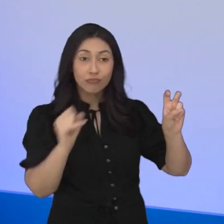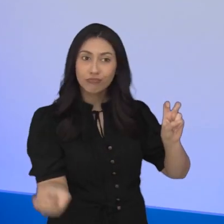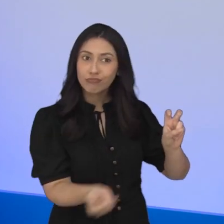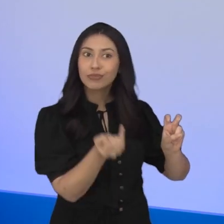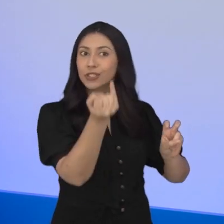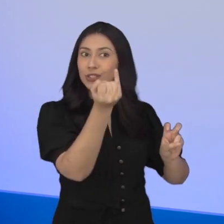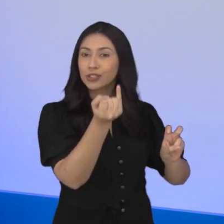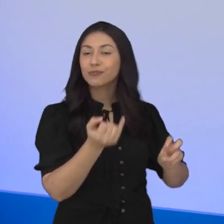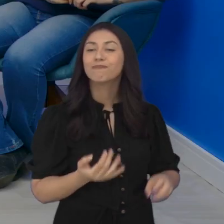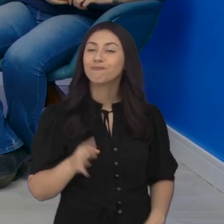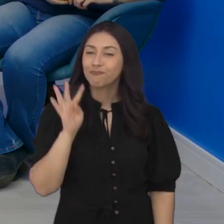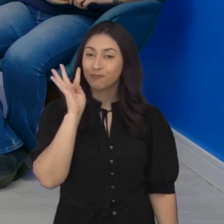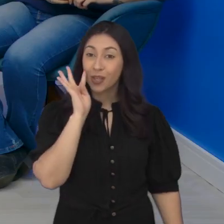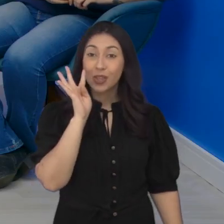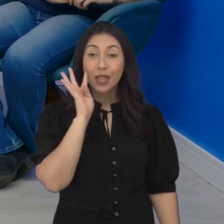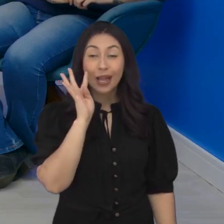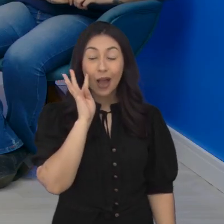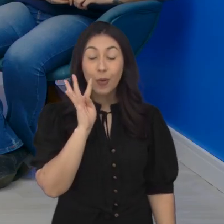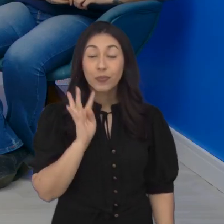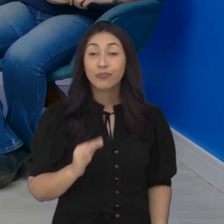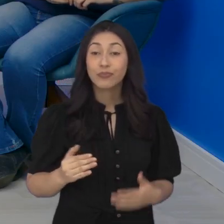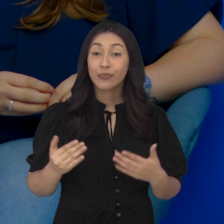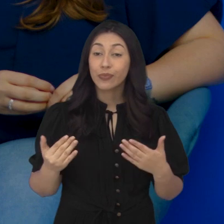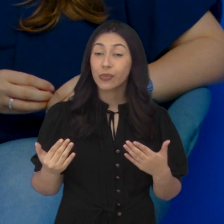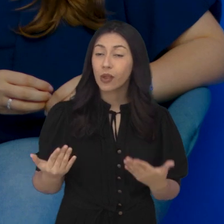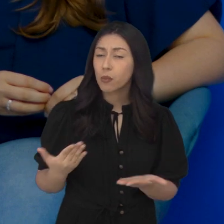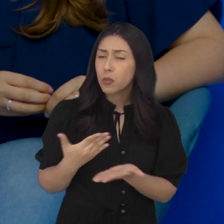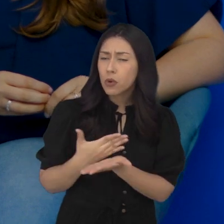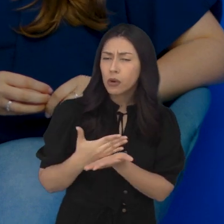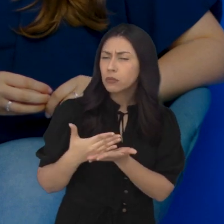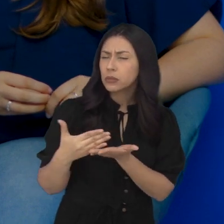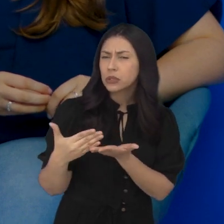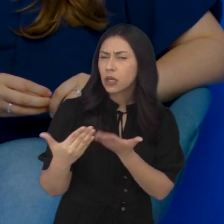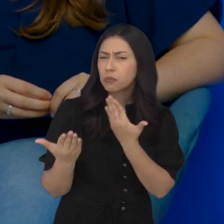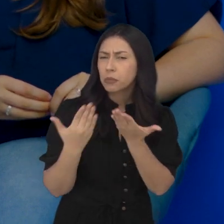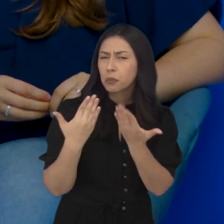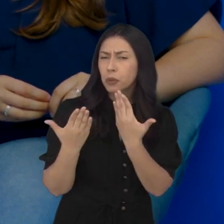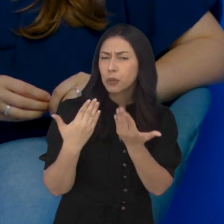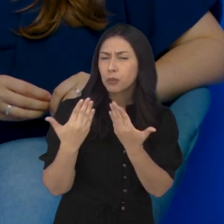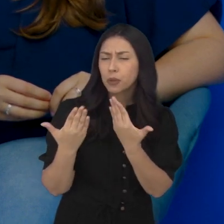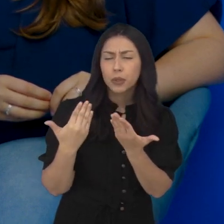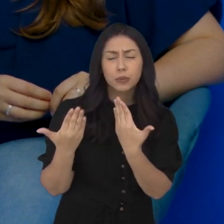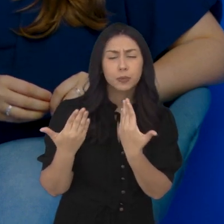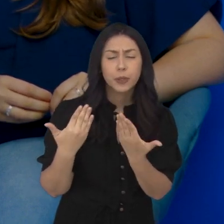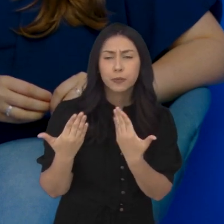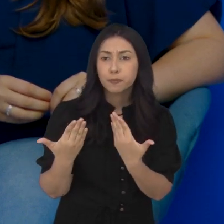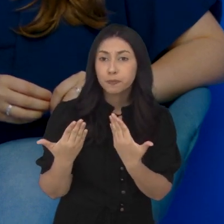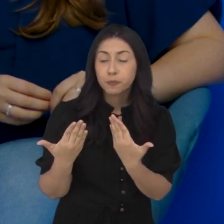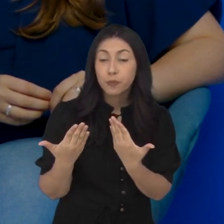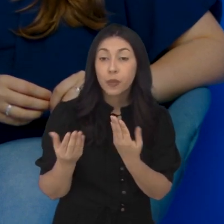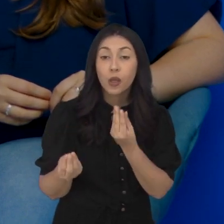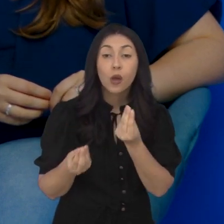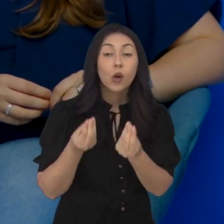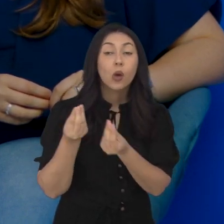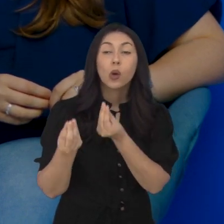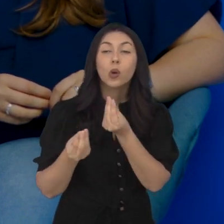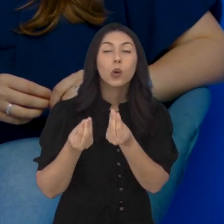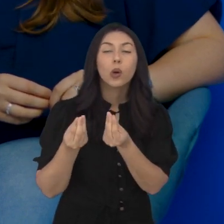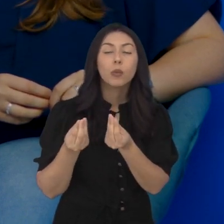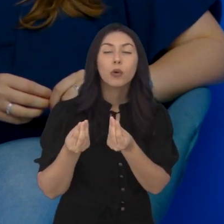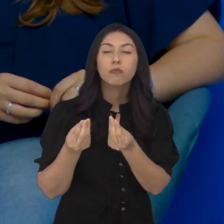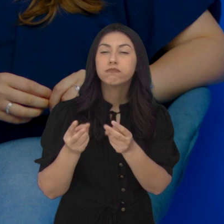é o servidor público. Muito legal. Marcos, para começar essa conversa, né? Como a gente consegue